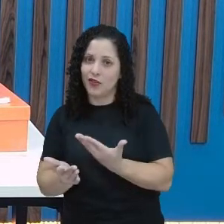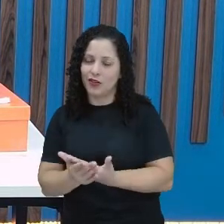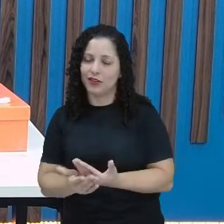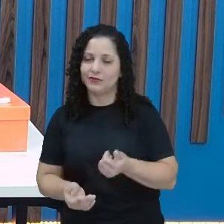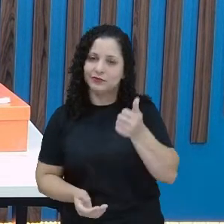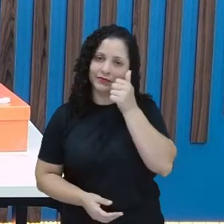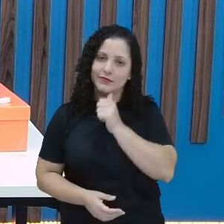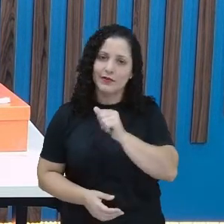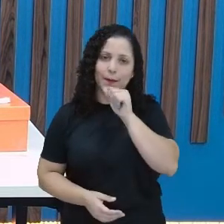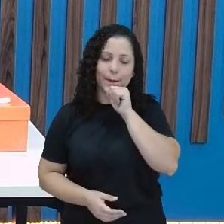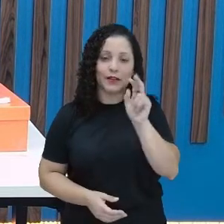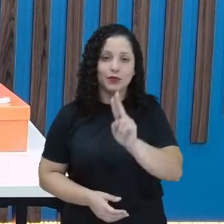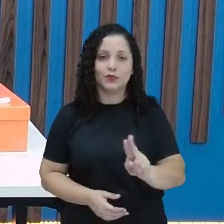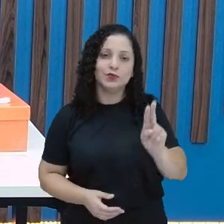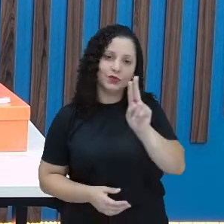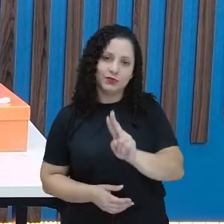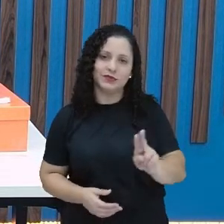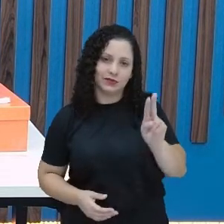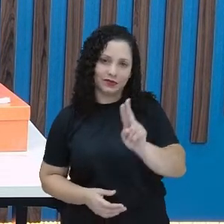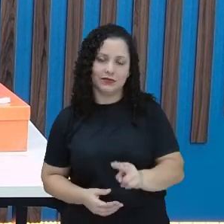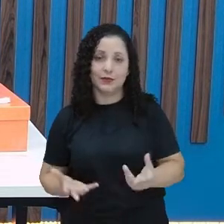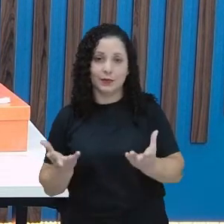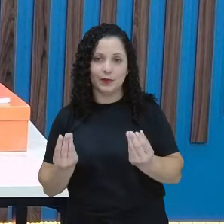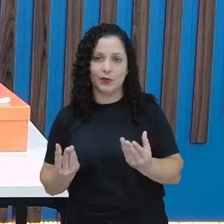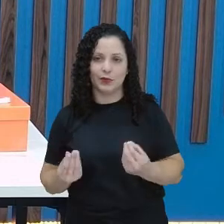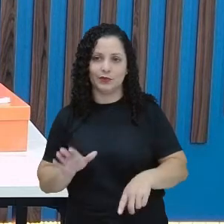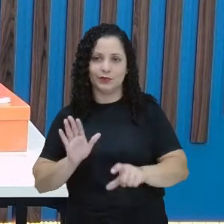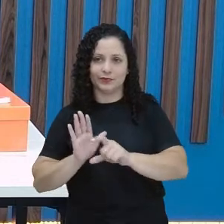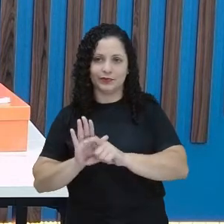utilizam muito o bilhete, tá?